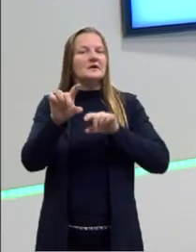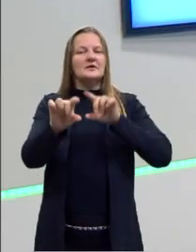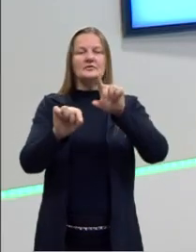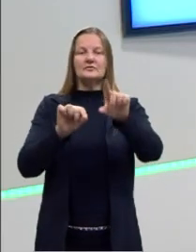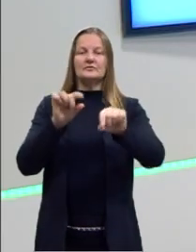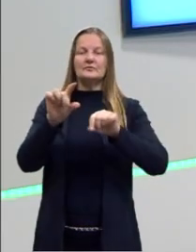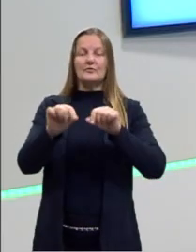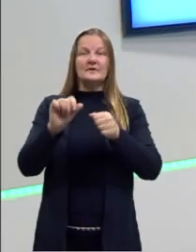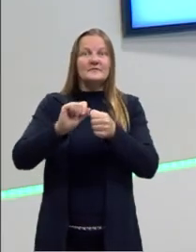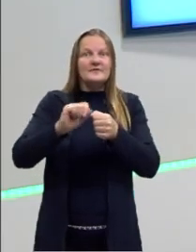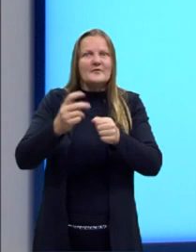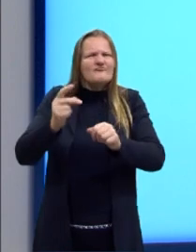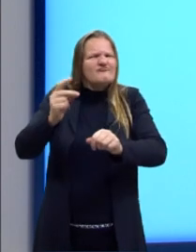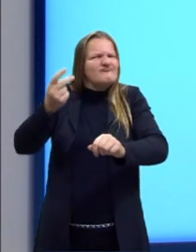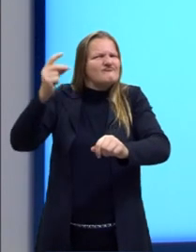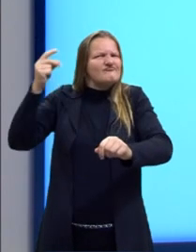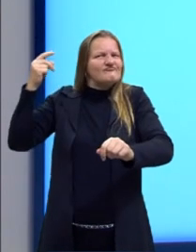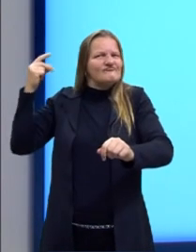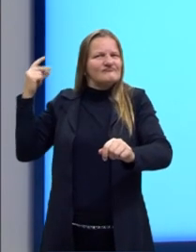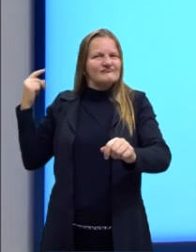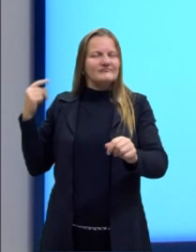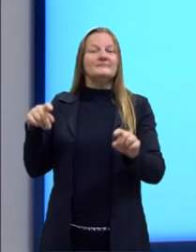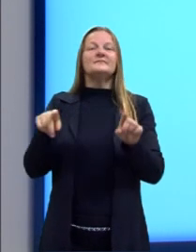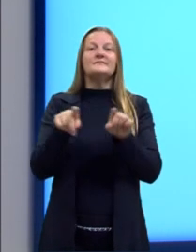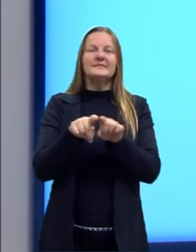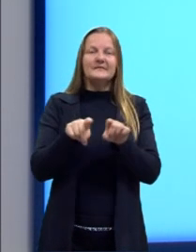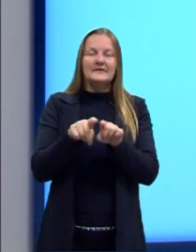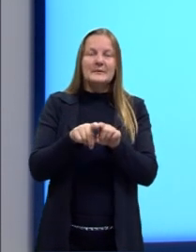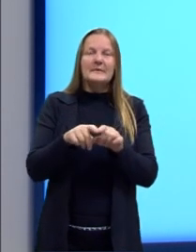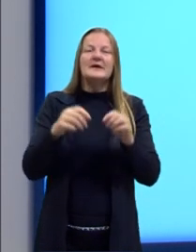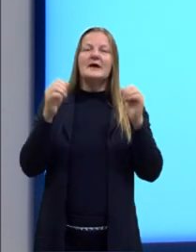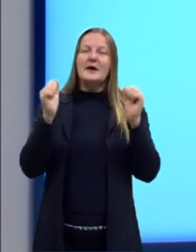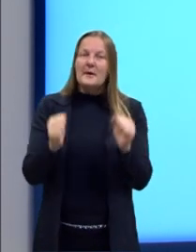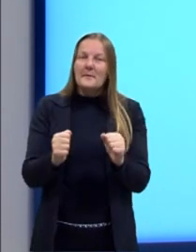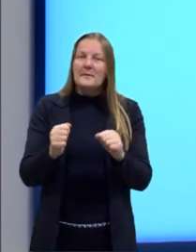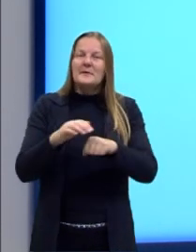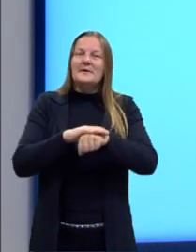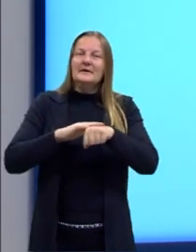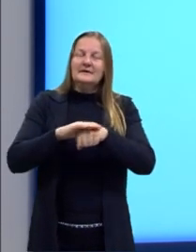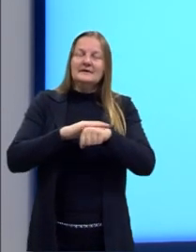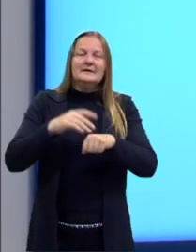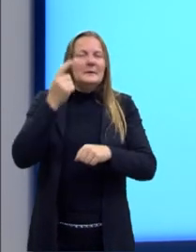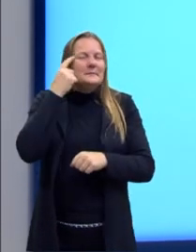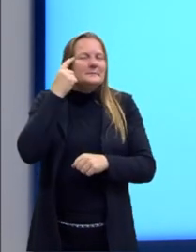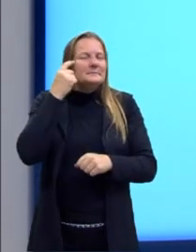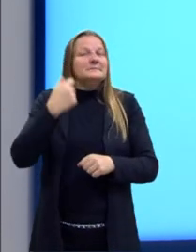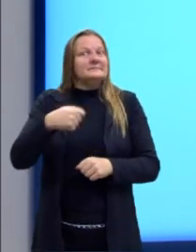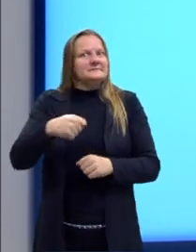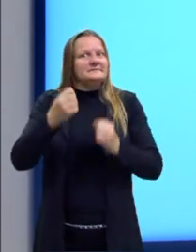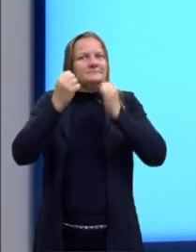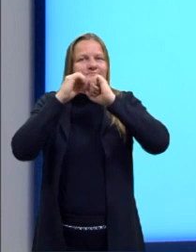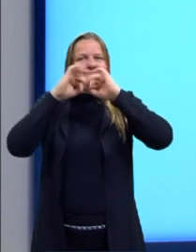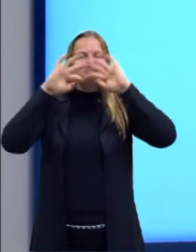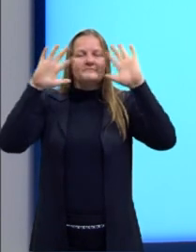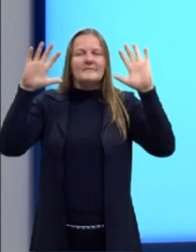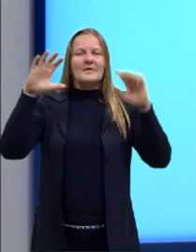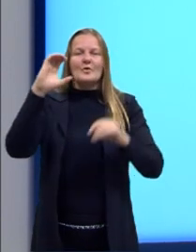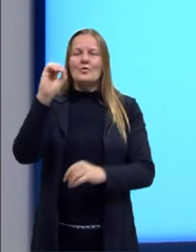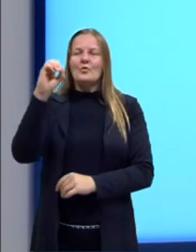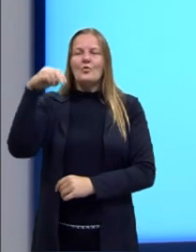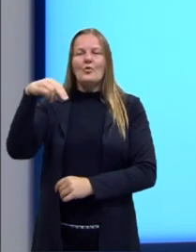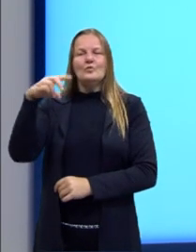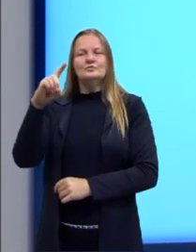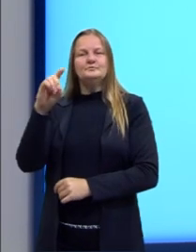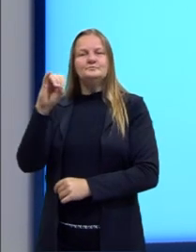feitas no passado, e eu também preciso entender que as minhas condicionais,